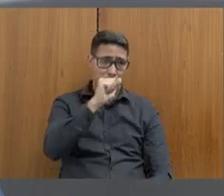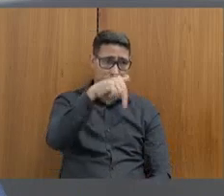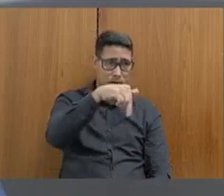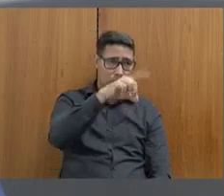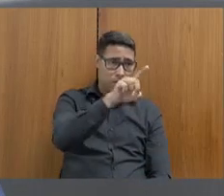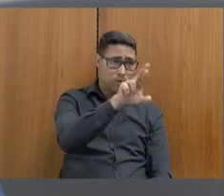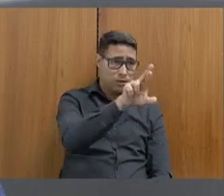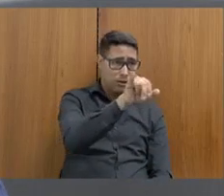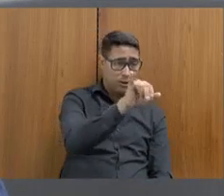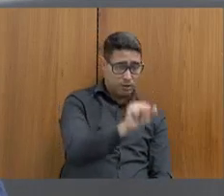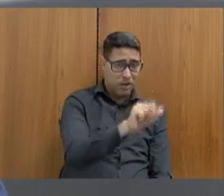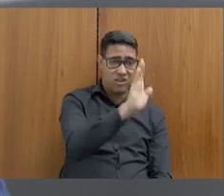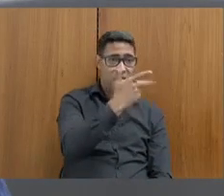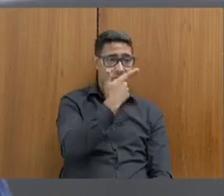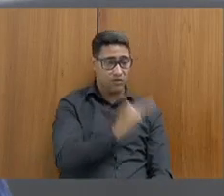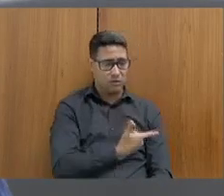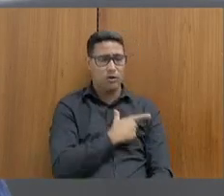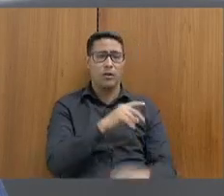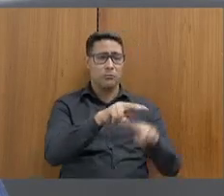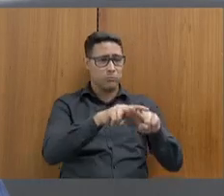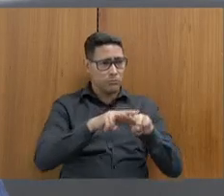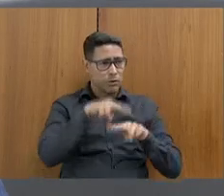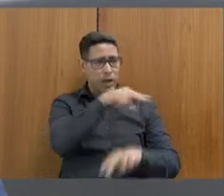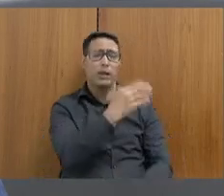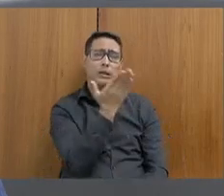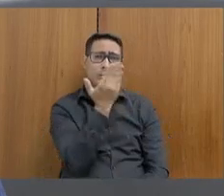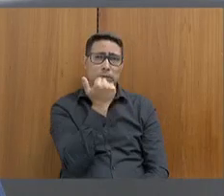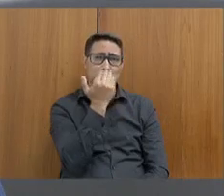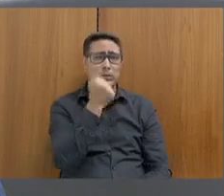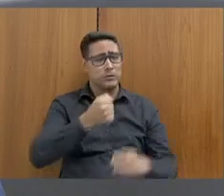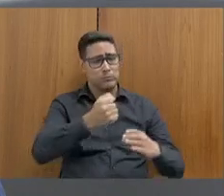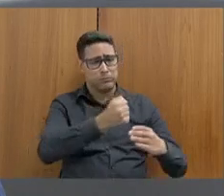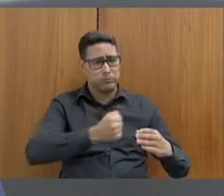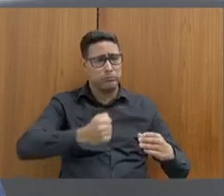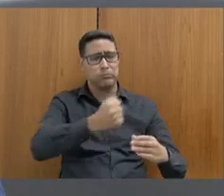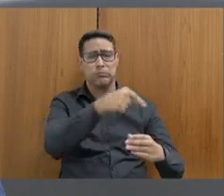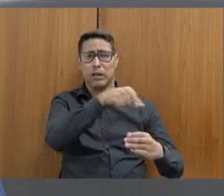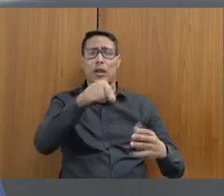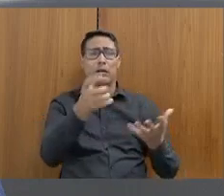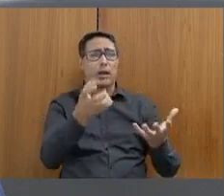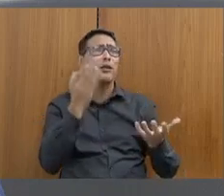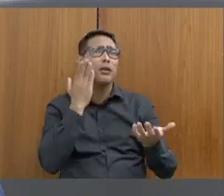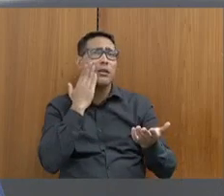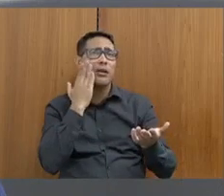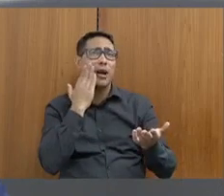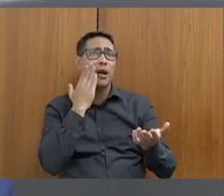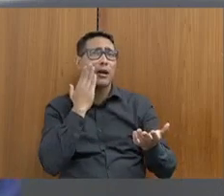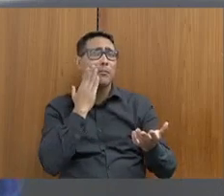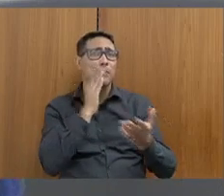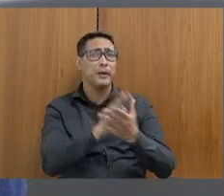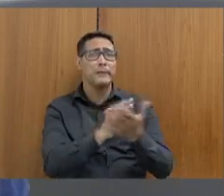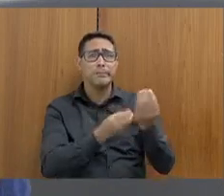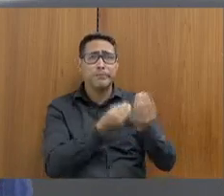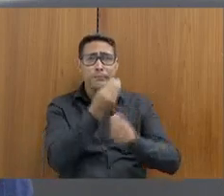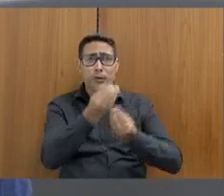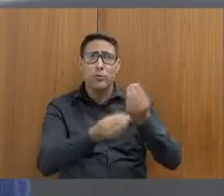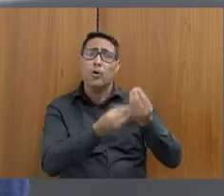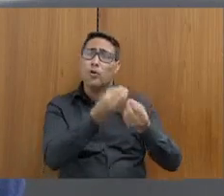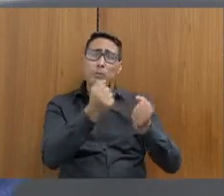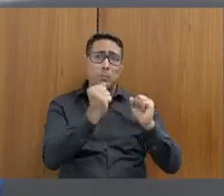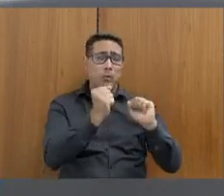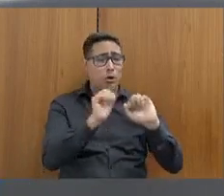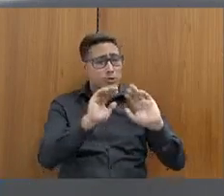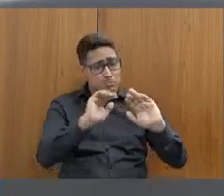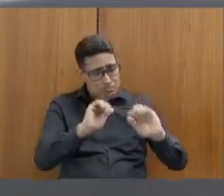fez sobre a alimentação, eu gostaria de saber o que pode ser feito a mais